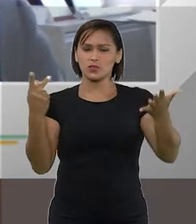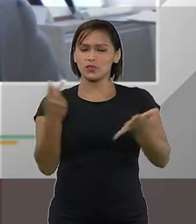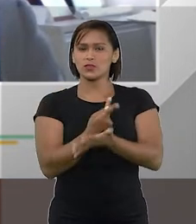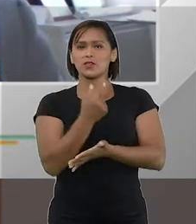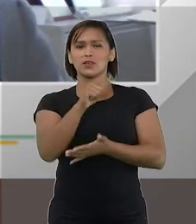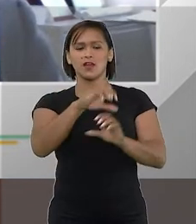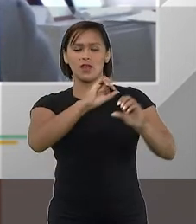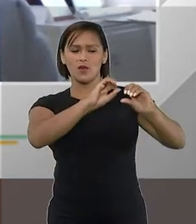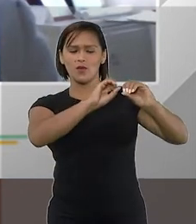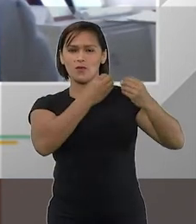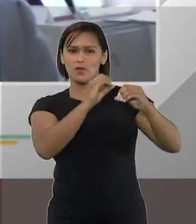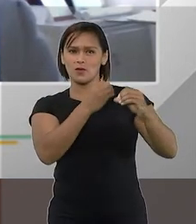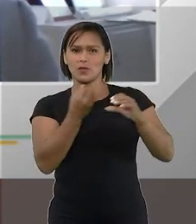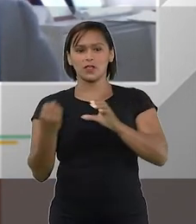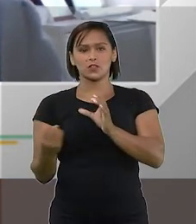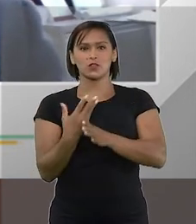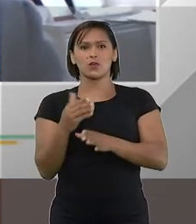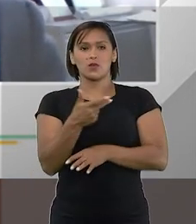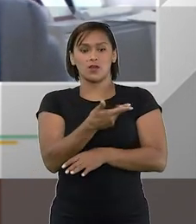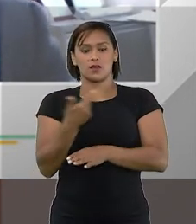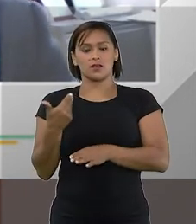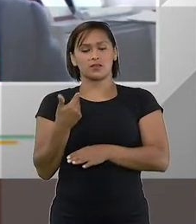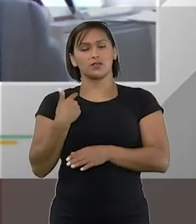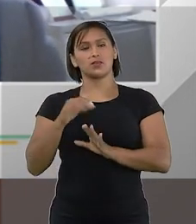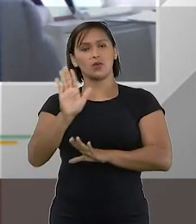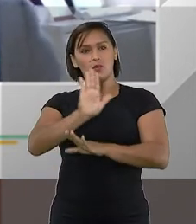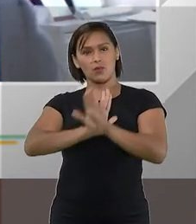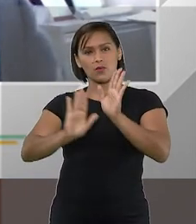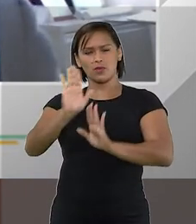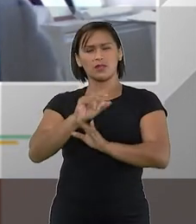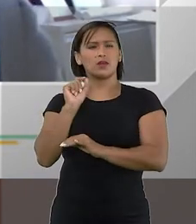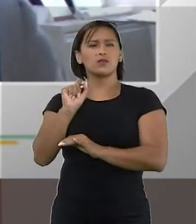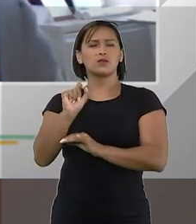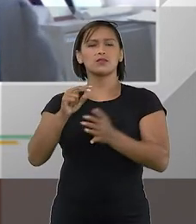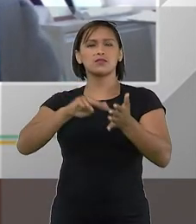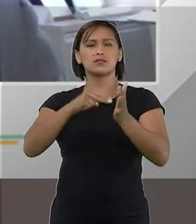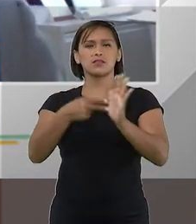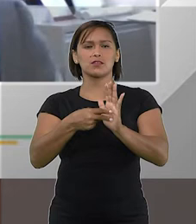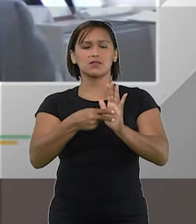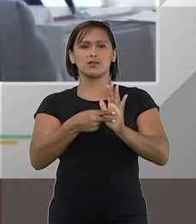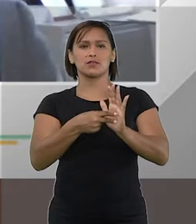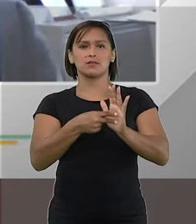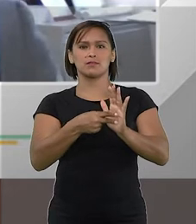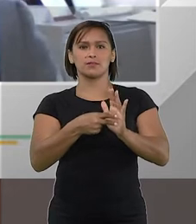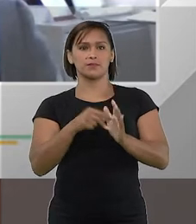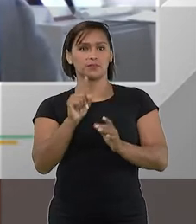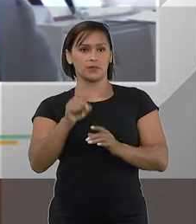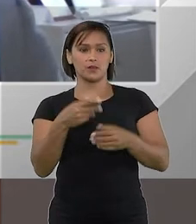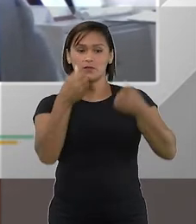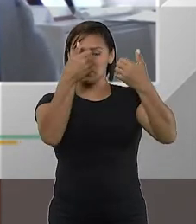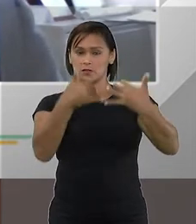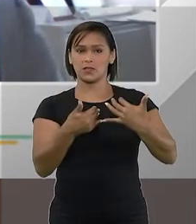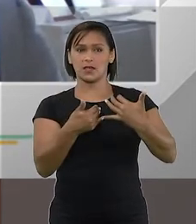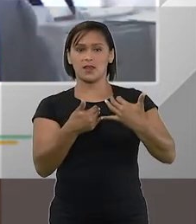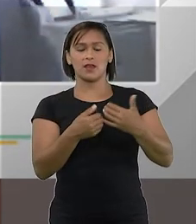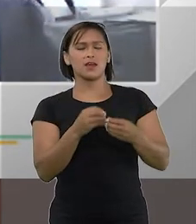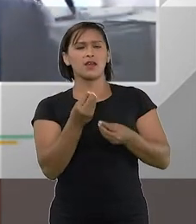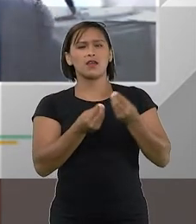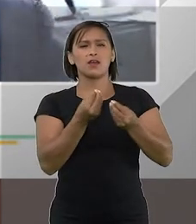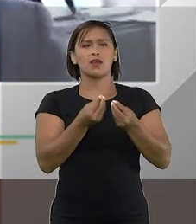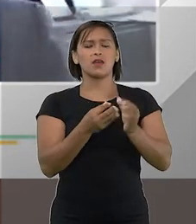que é a criação de mecanismos de pré-insolvência. E o que seria um mecanismo de pré-insolvência? São